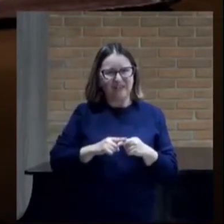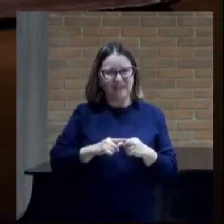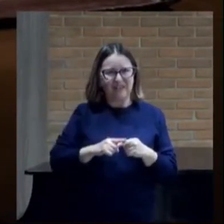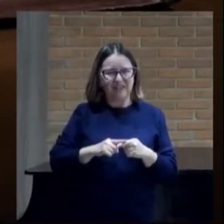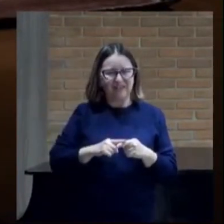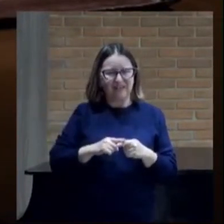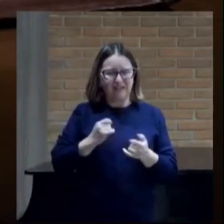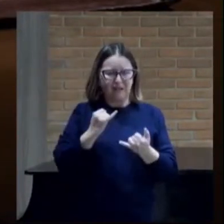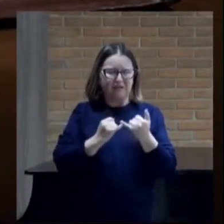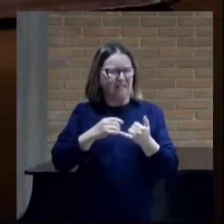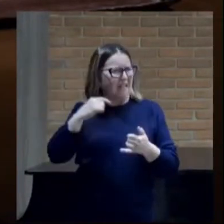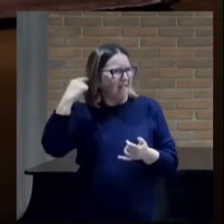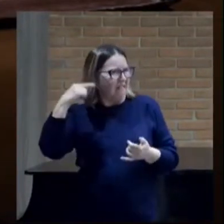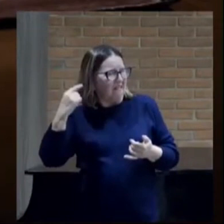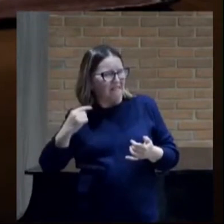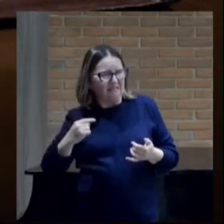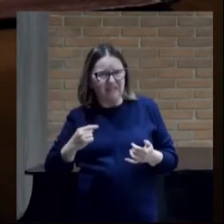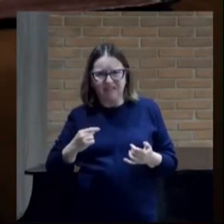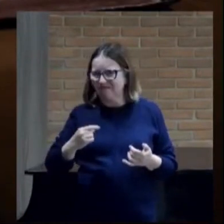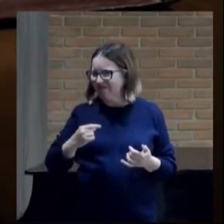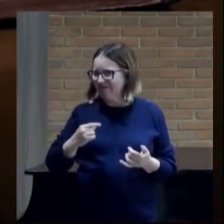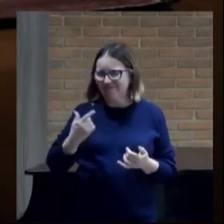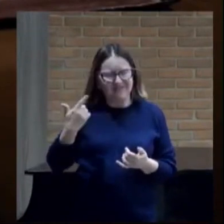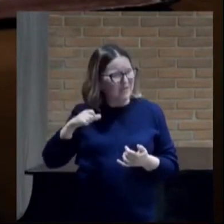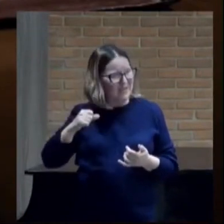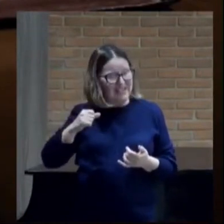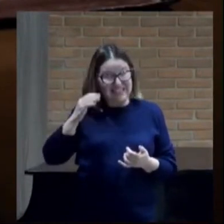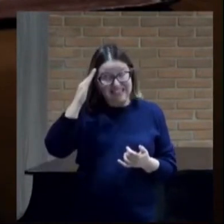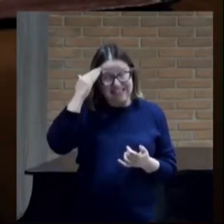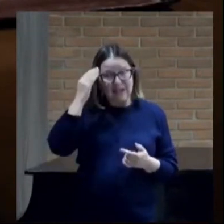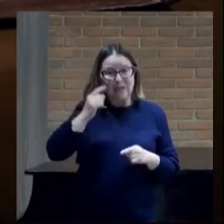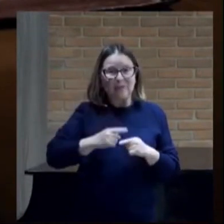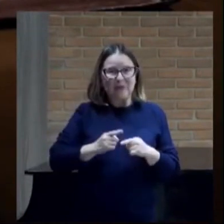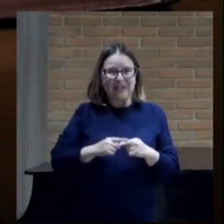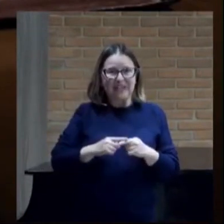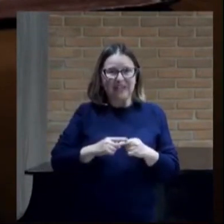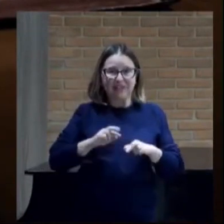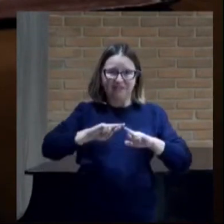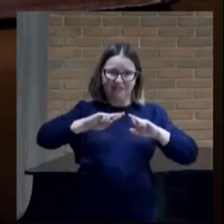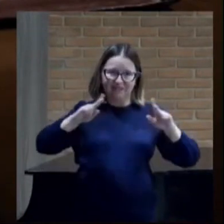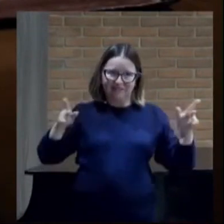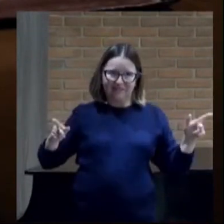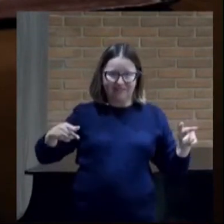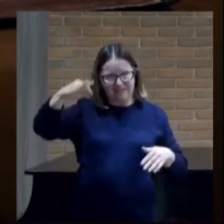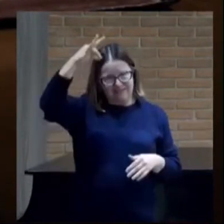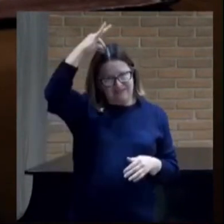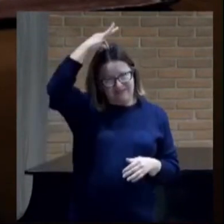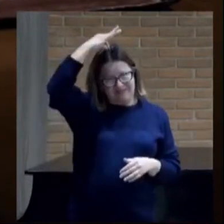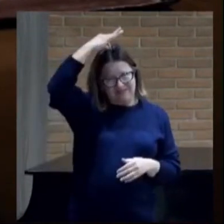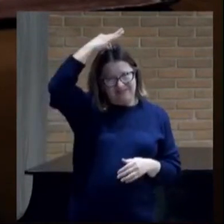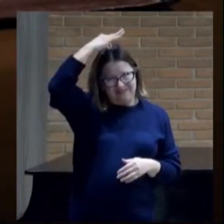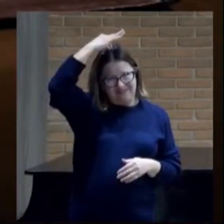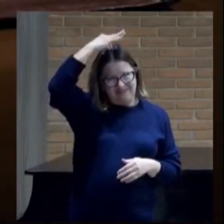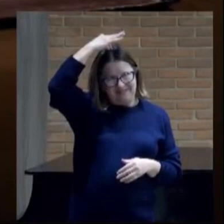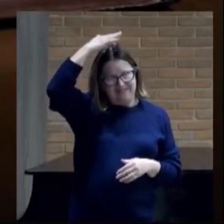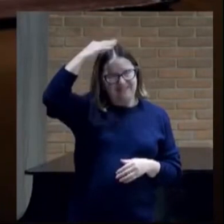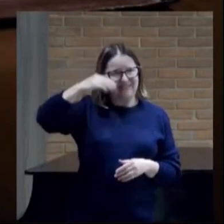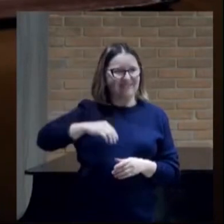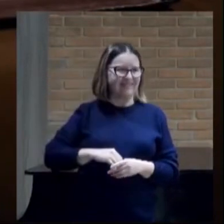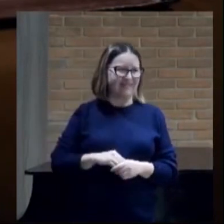loucura e não pode entendê-las porque elas se discernem espiritualmente